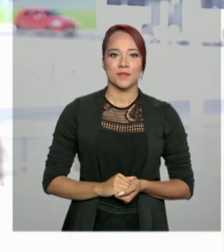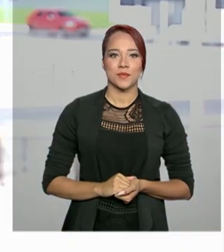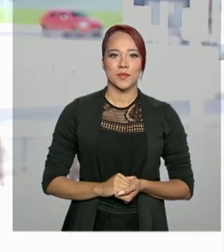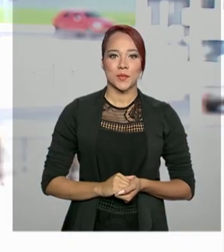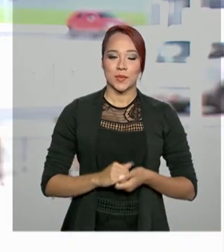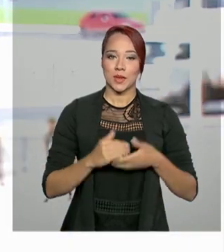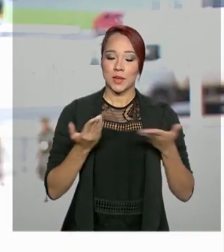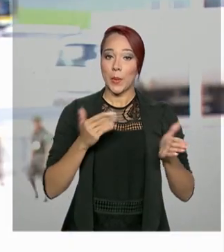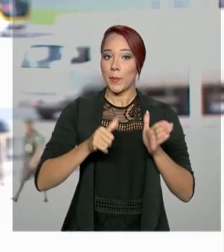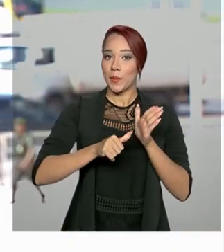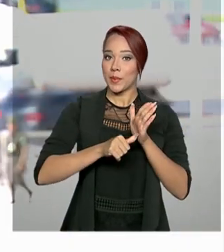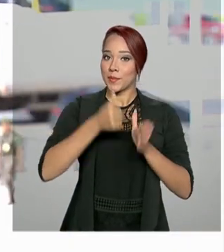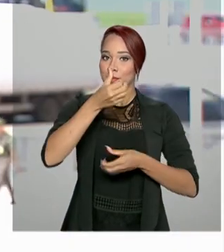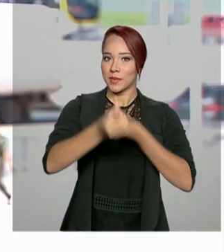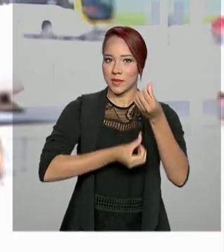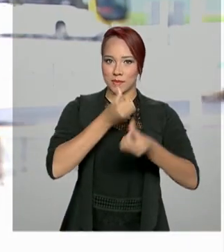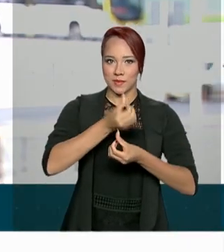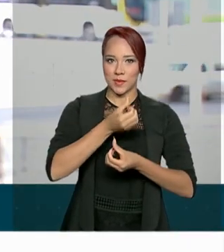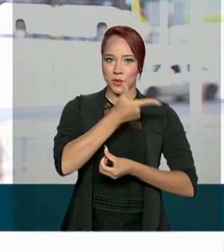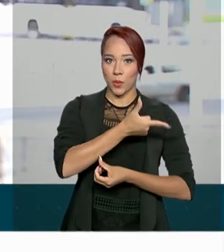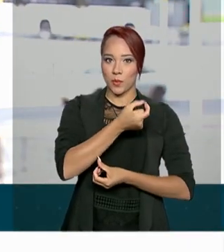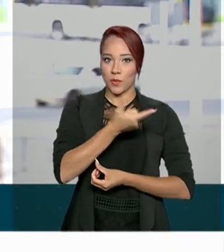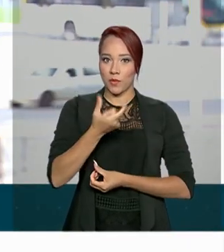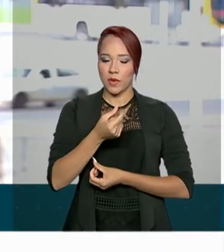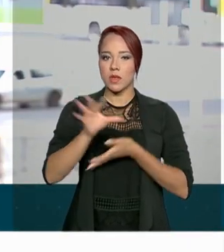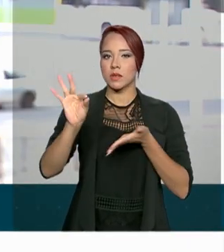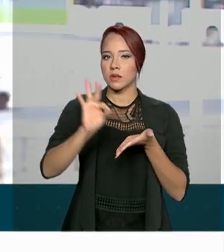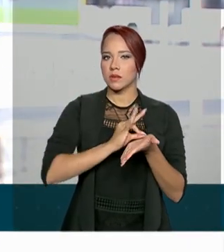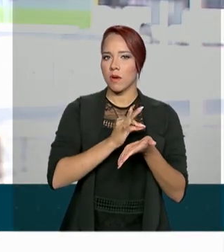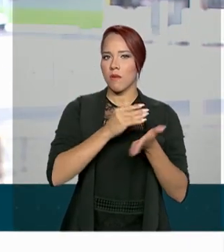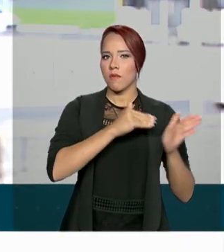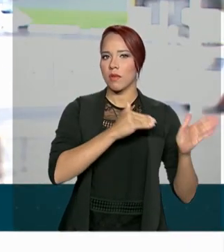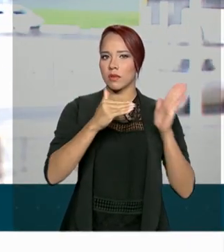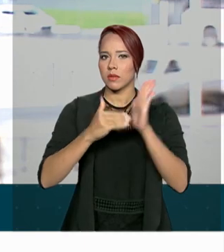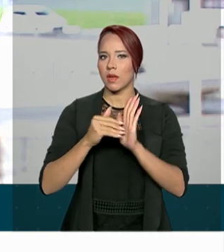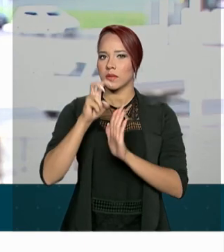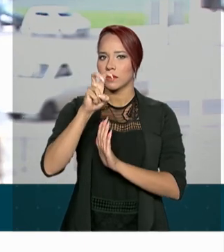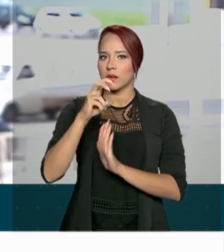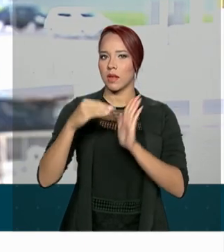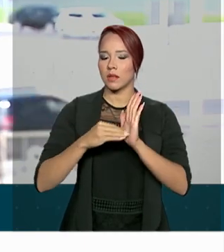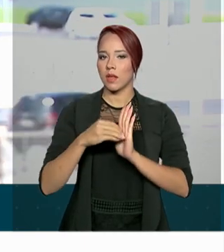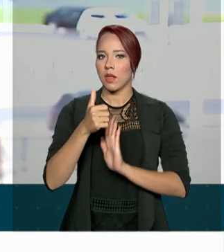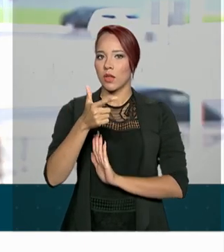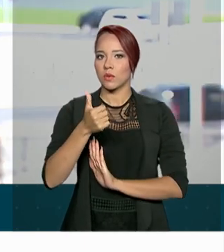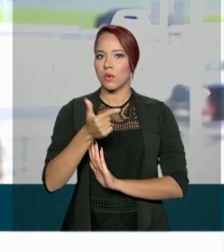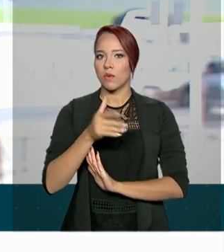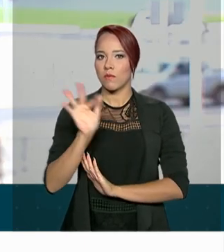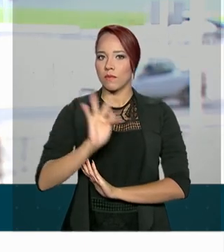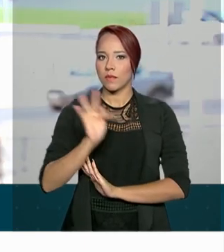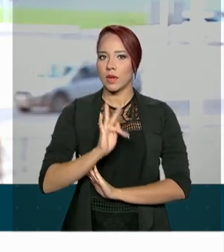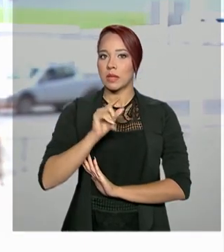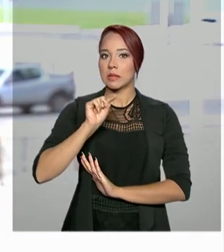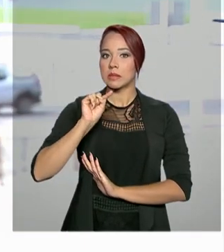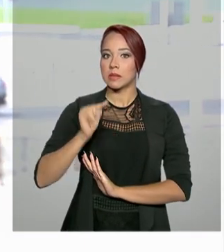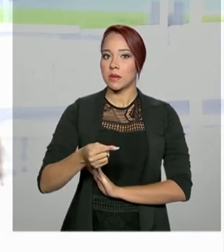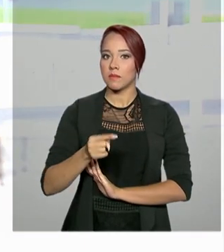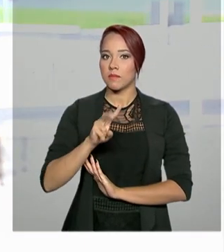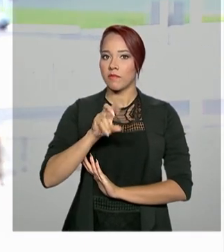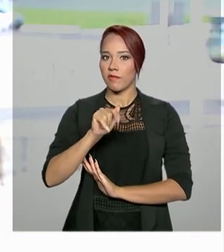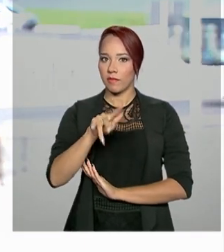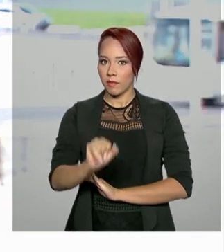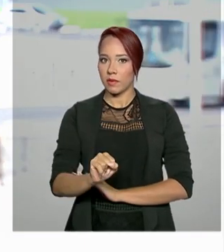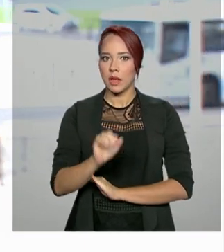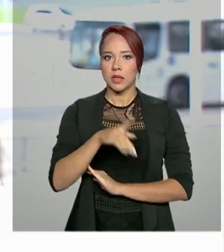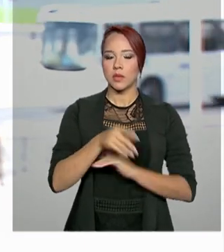Para o primeiro semestre de 2020, as inscrições vão de 5 a 12 de fevereiro e serão 100 mil vagas. São duas